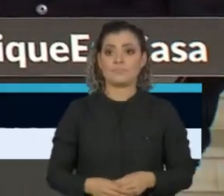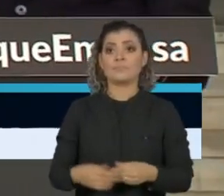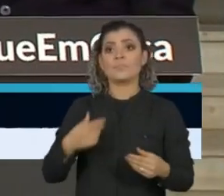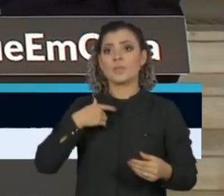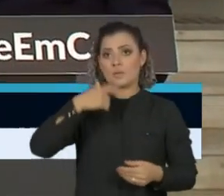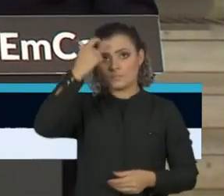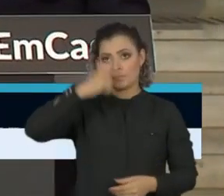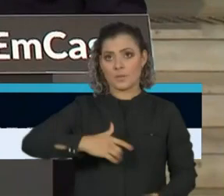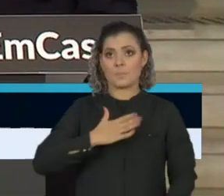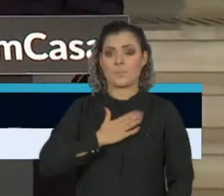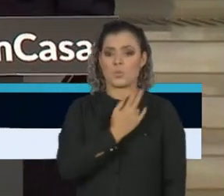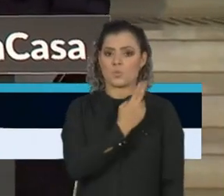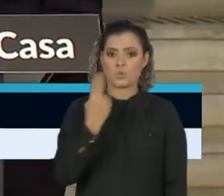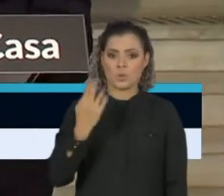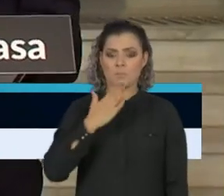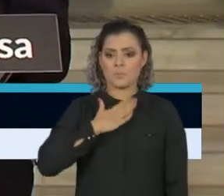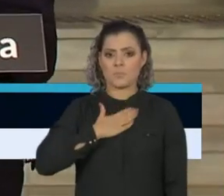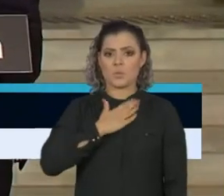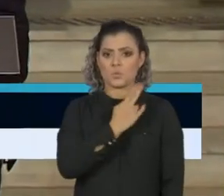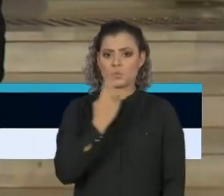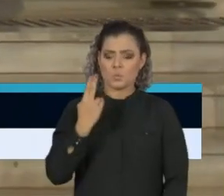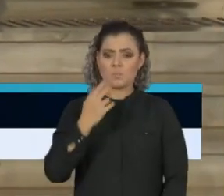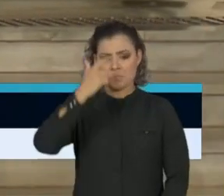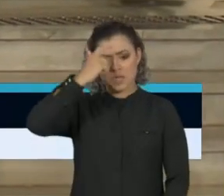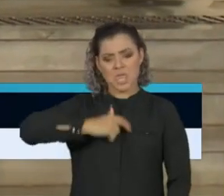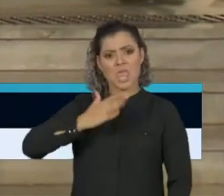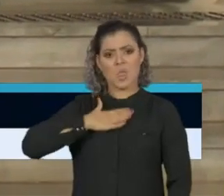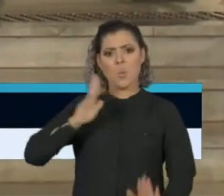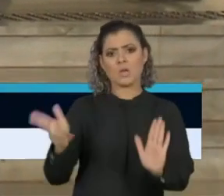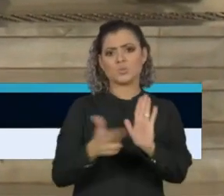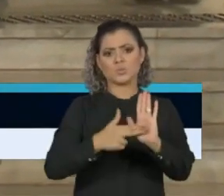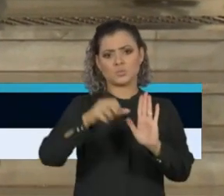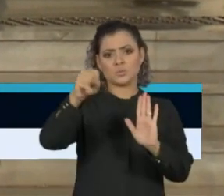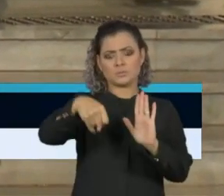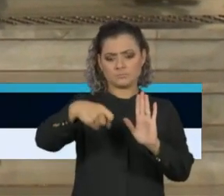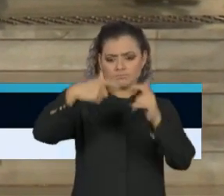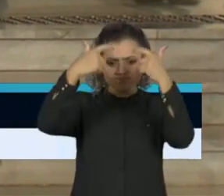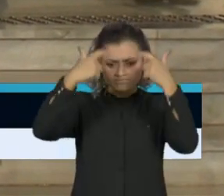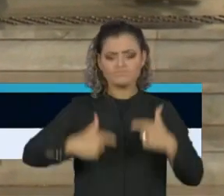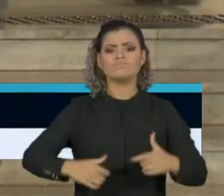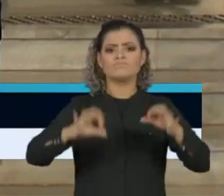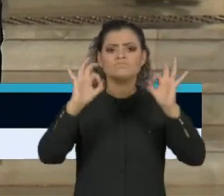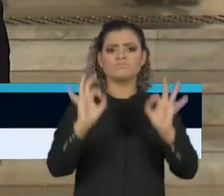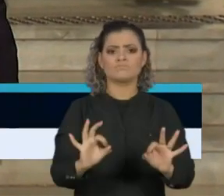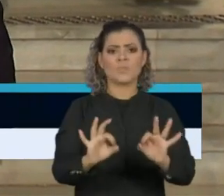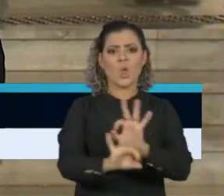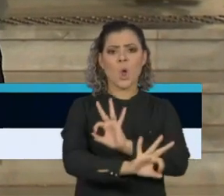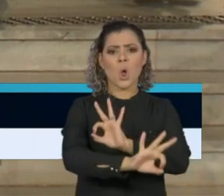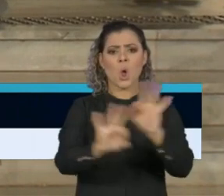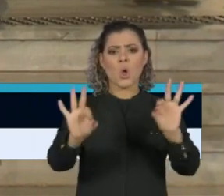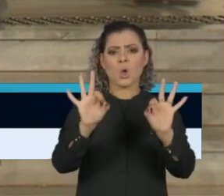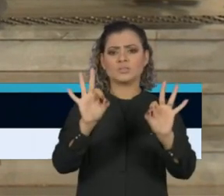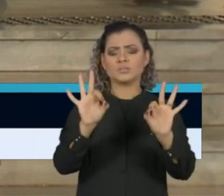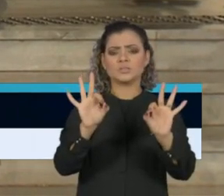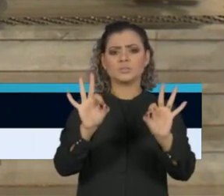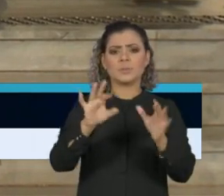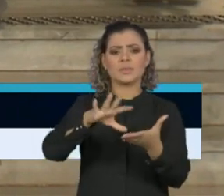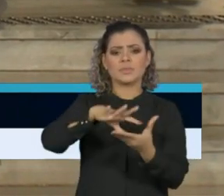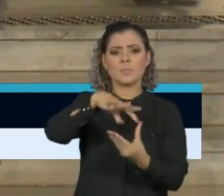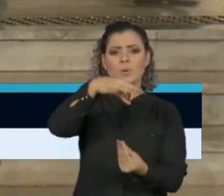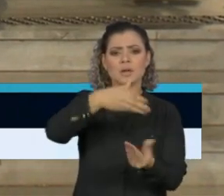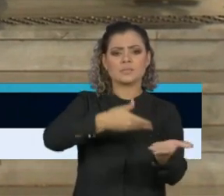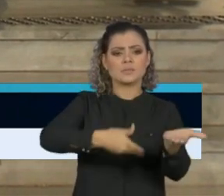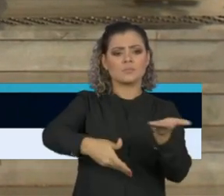meu nome em nome do secretário para dizer e atestar a ótima relação, a democrática